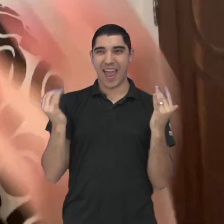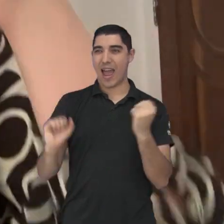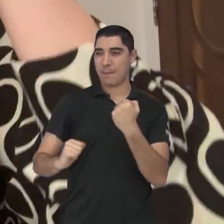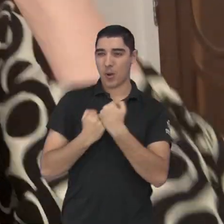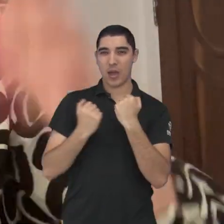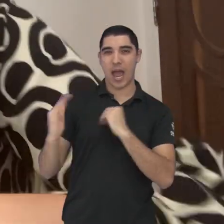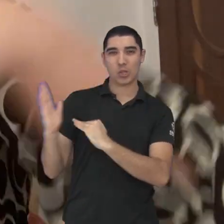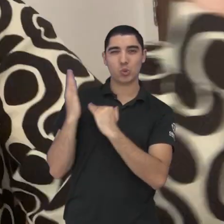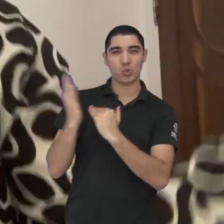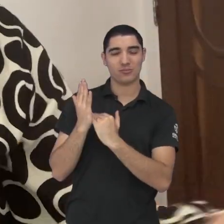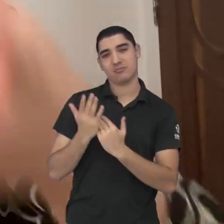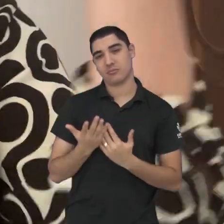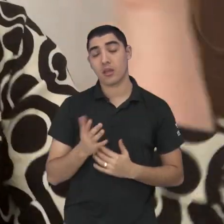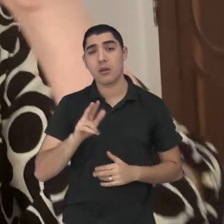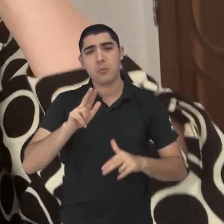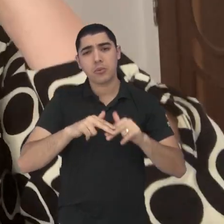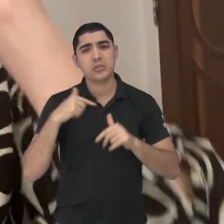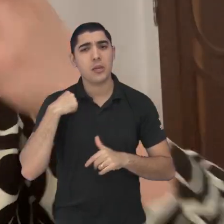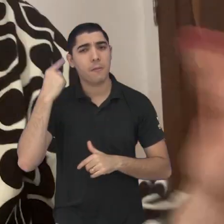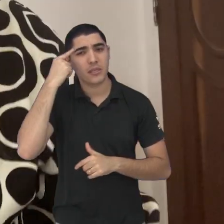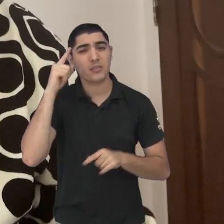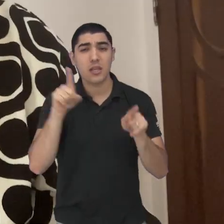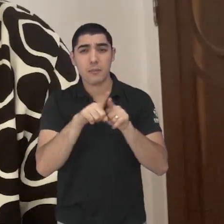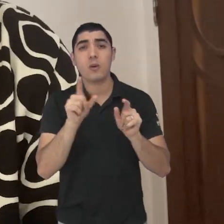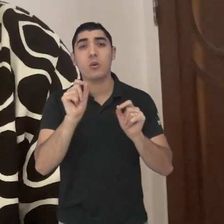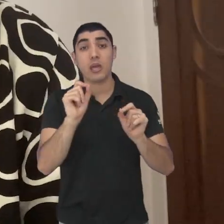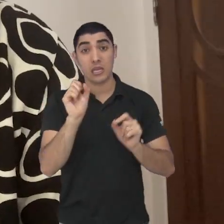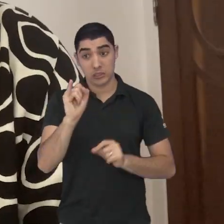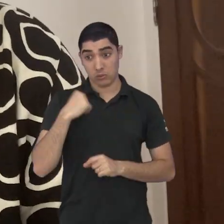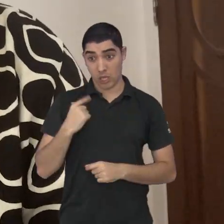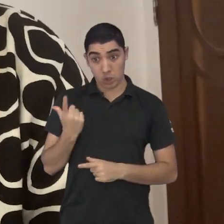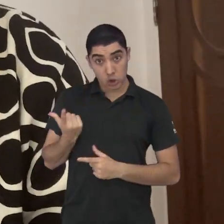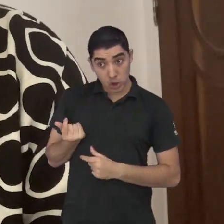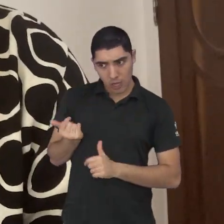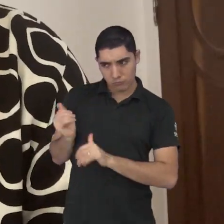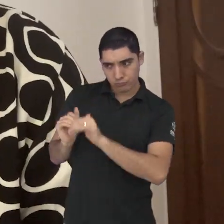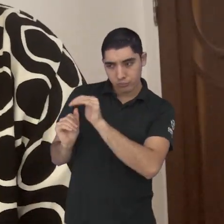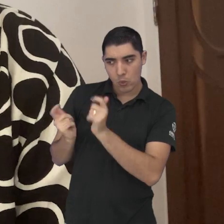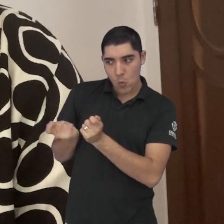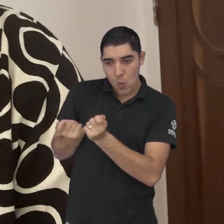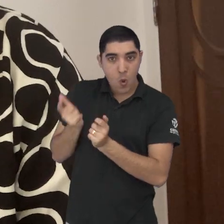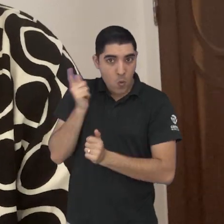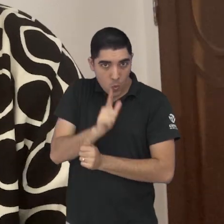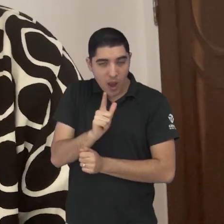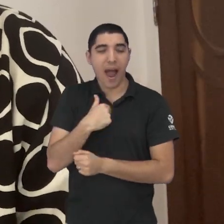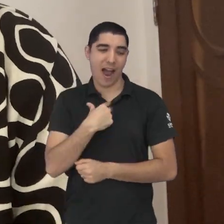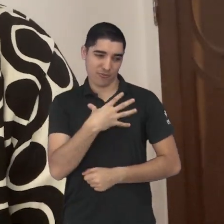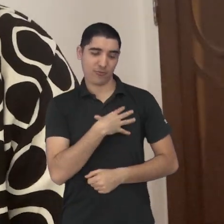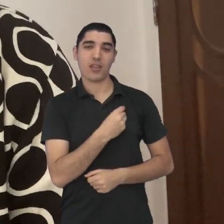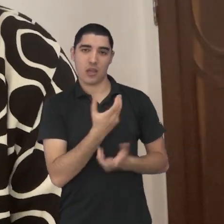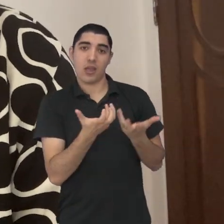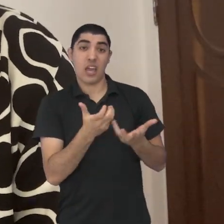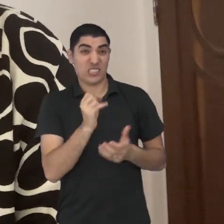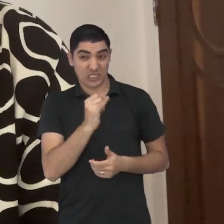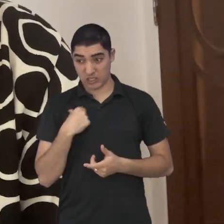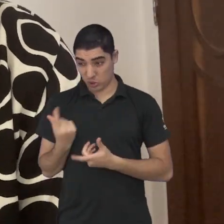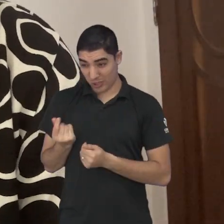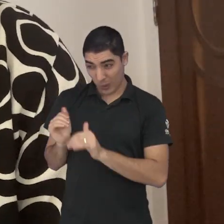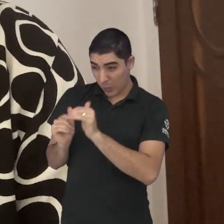cercada de gente, de pessoas e de amparo. Então eu jamais teria um filho se eu não tivesse uma condição financeira muito confortável.